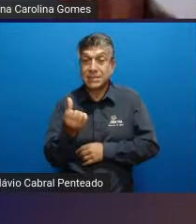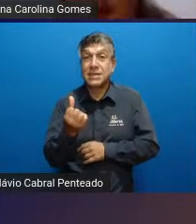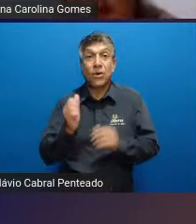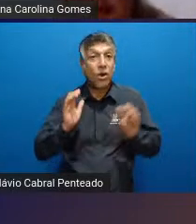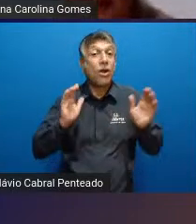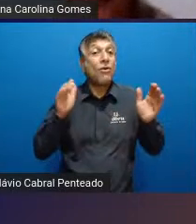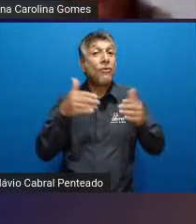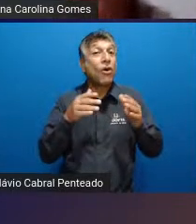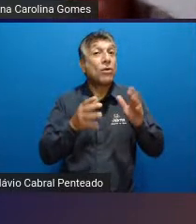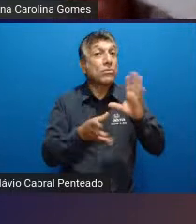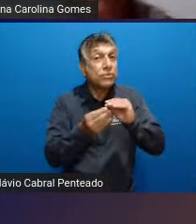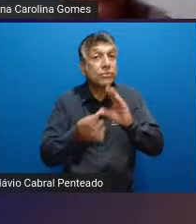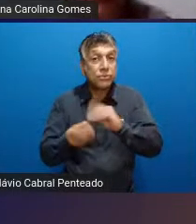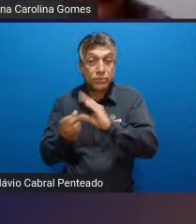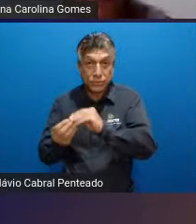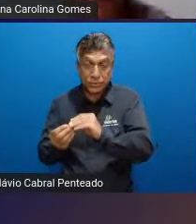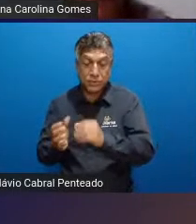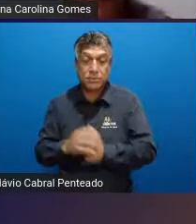conclusões